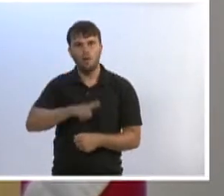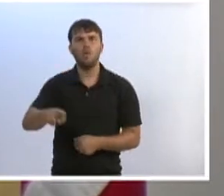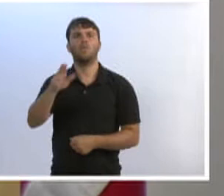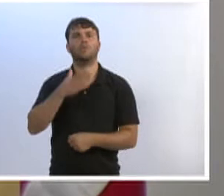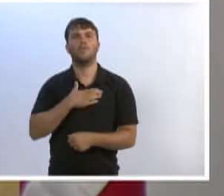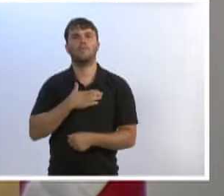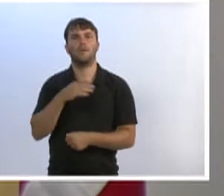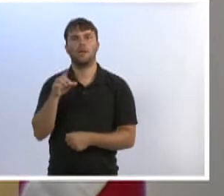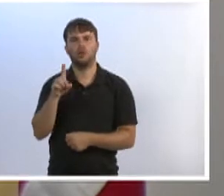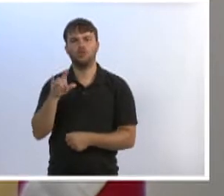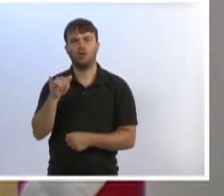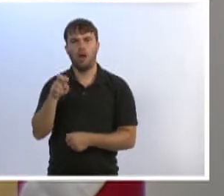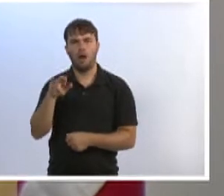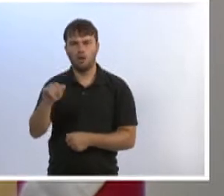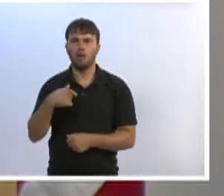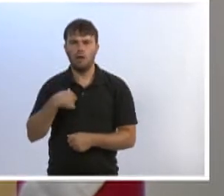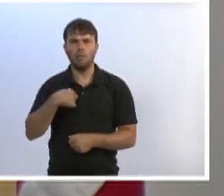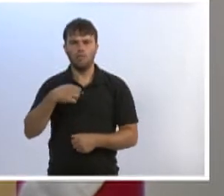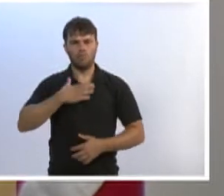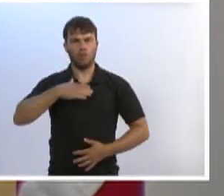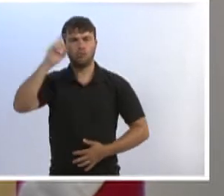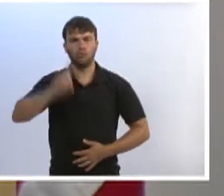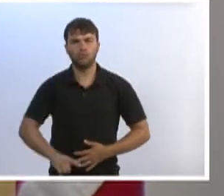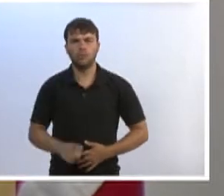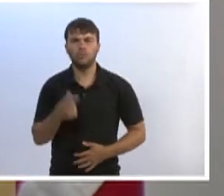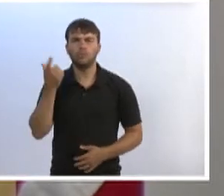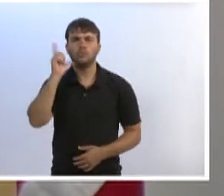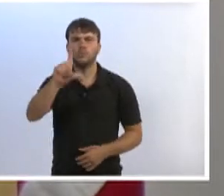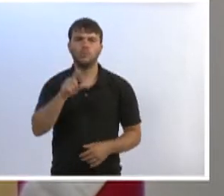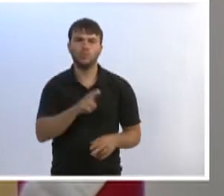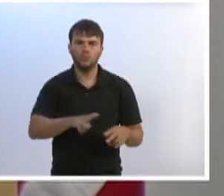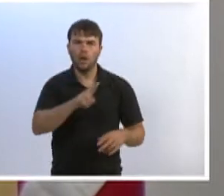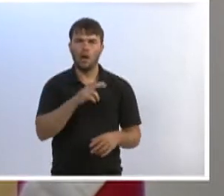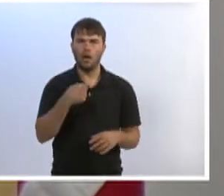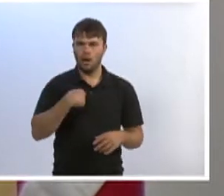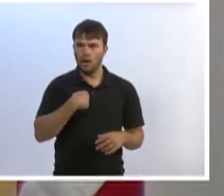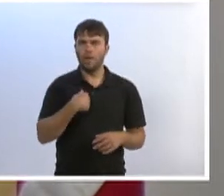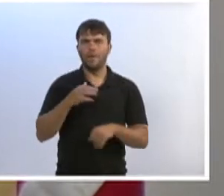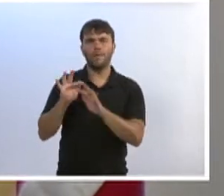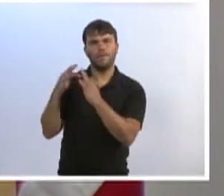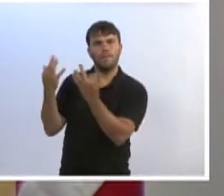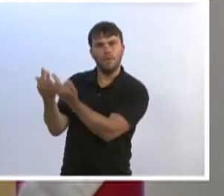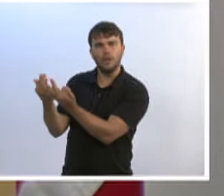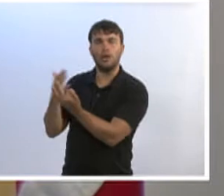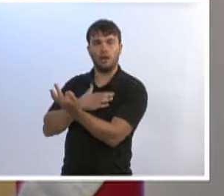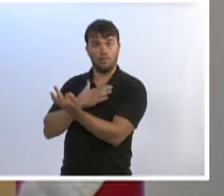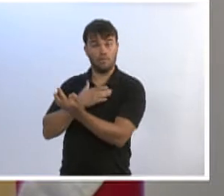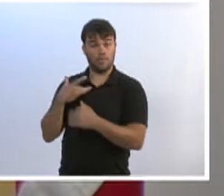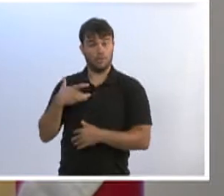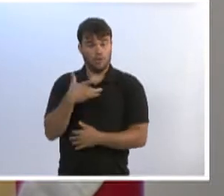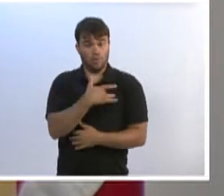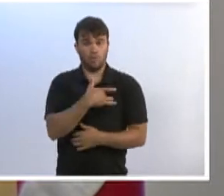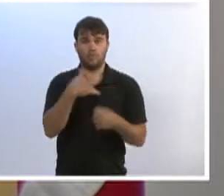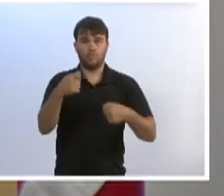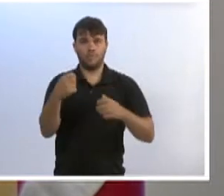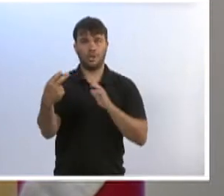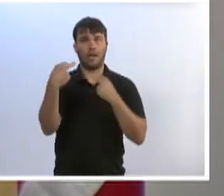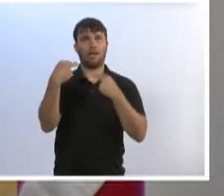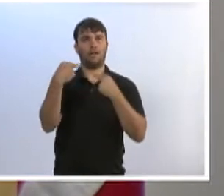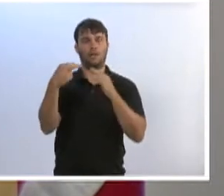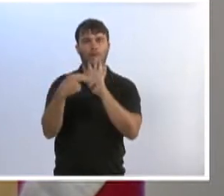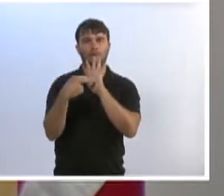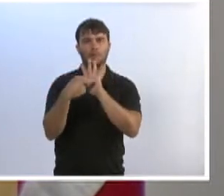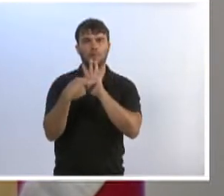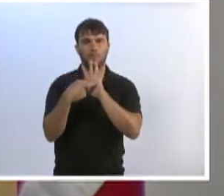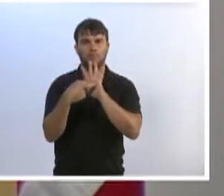diária, vou sim usar do meu direito que tenho, porque eu tenho família, e eu tenho saúde, e a minha saúde precisa de atenção. Eu